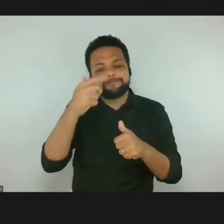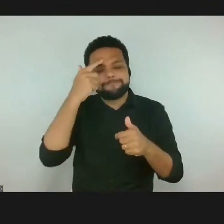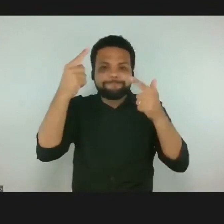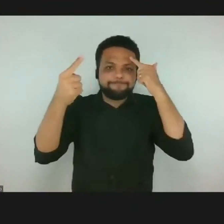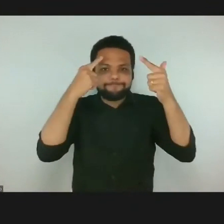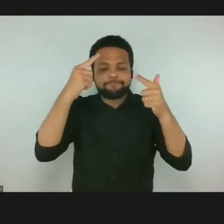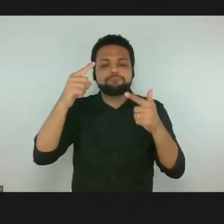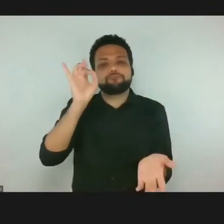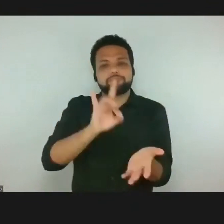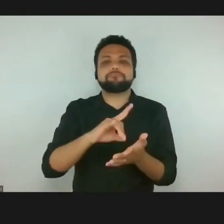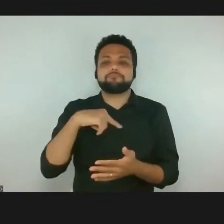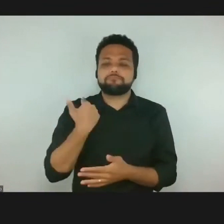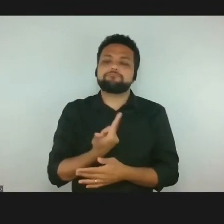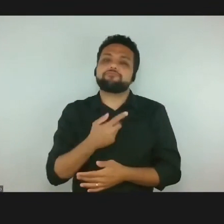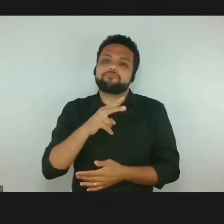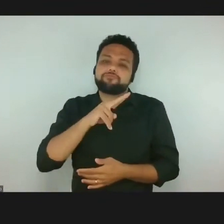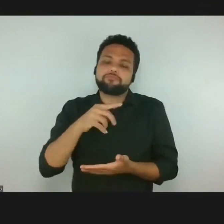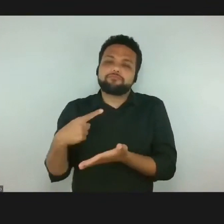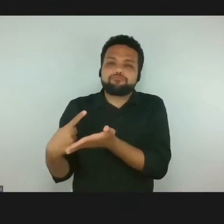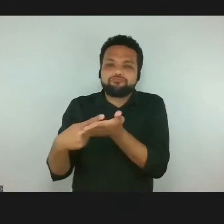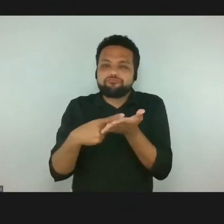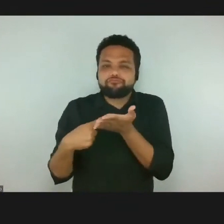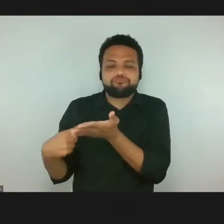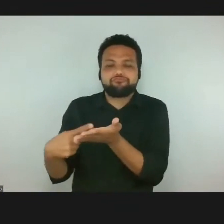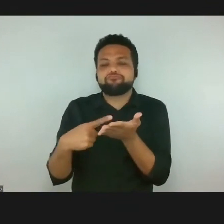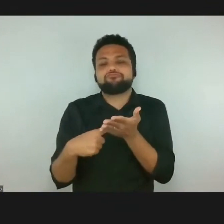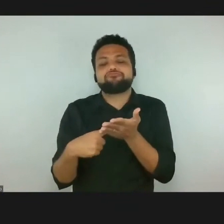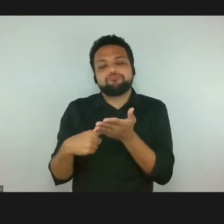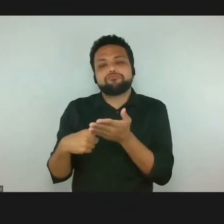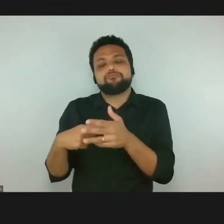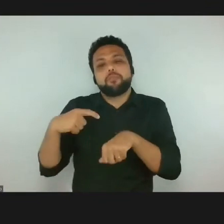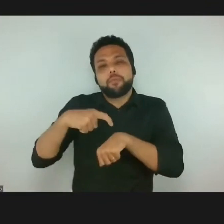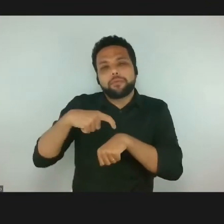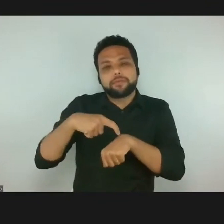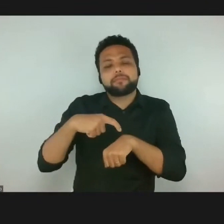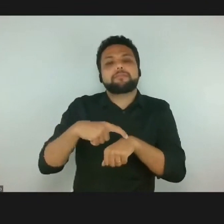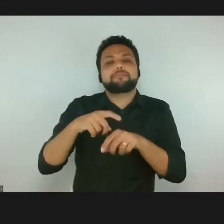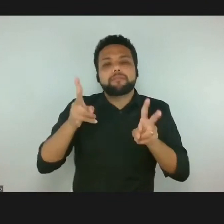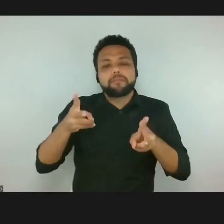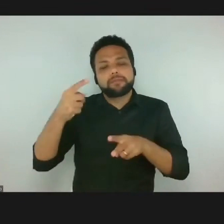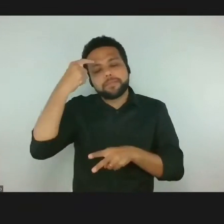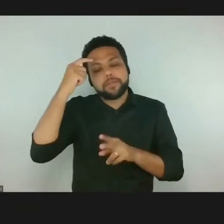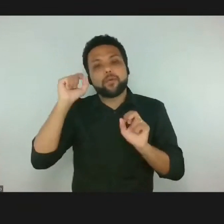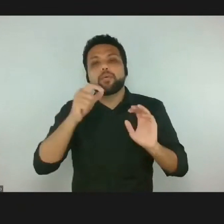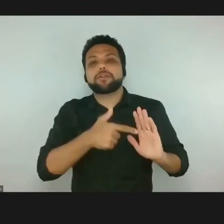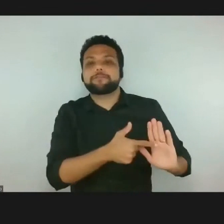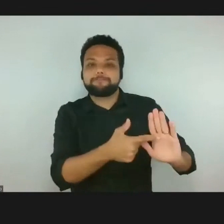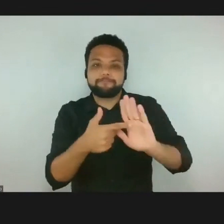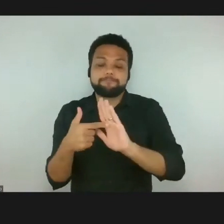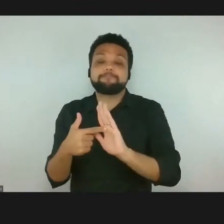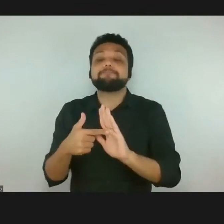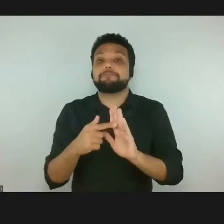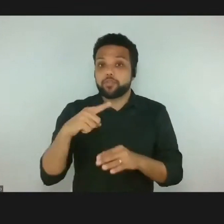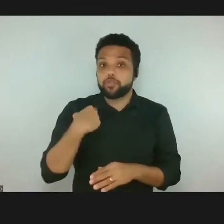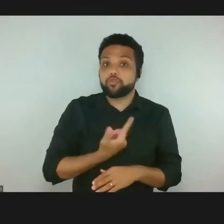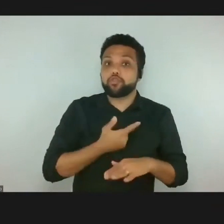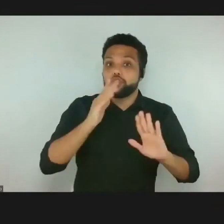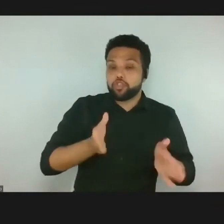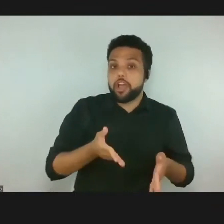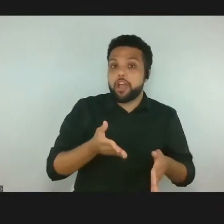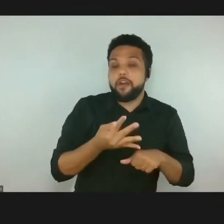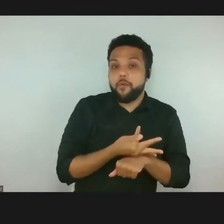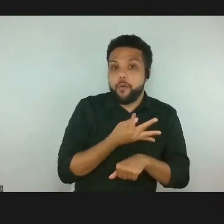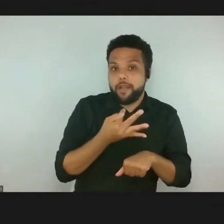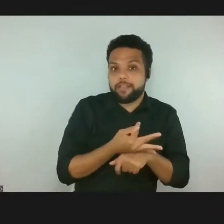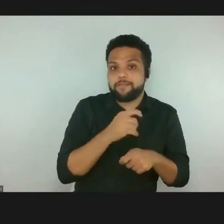a gente vai estabelecendo algumas prioridades para alguns momentos, sempre pensando também no que está exposto, na perna que a gente tem, no que a gente aguenta fazer, na nossa